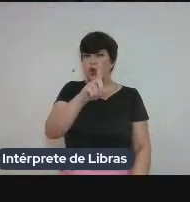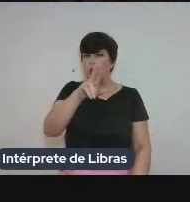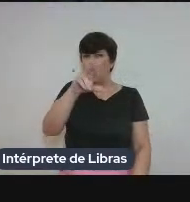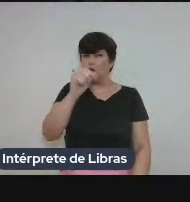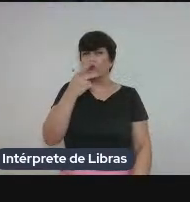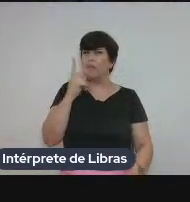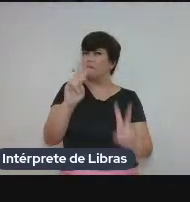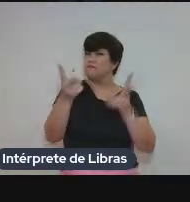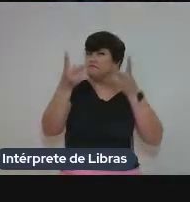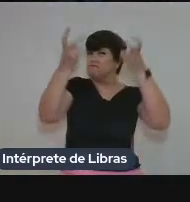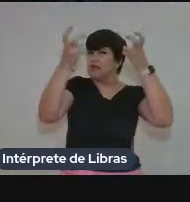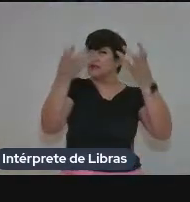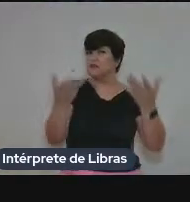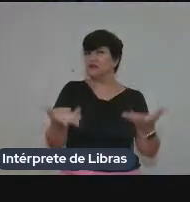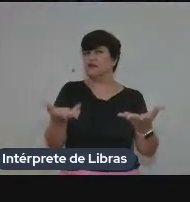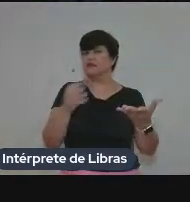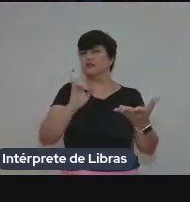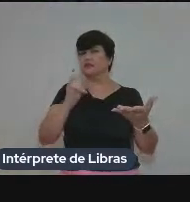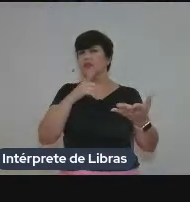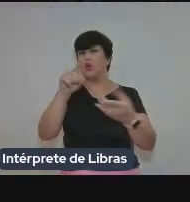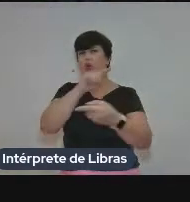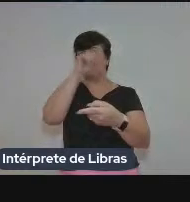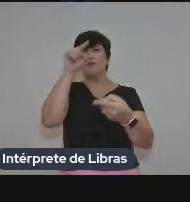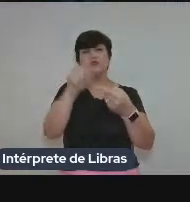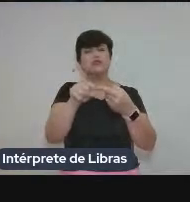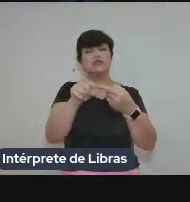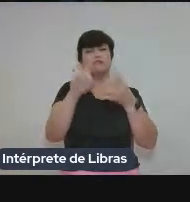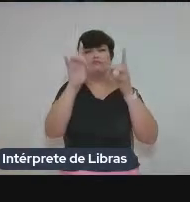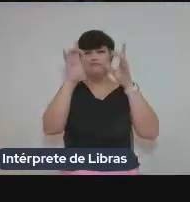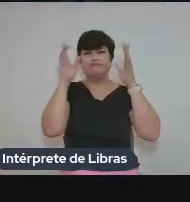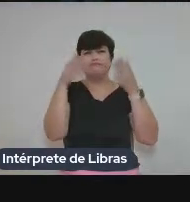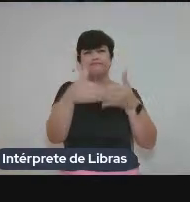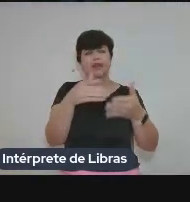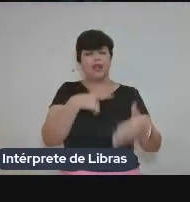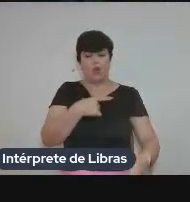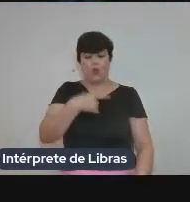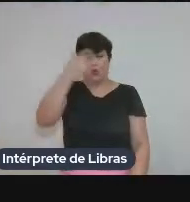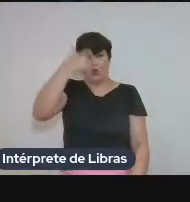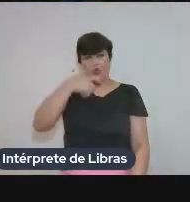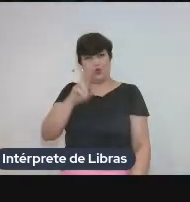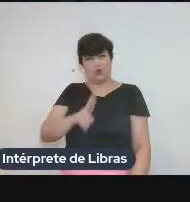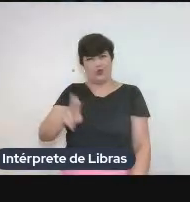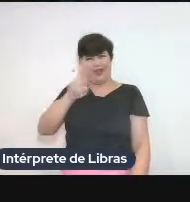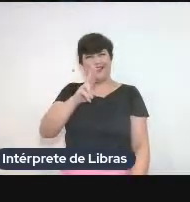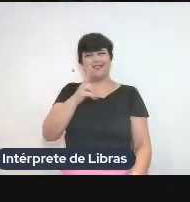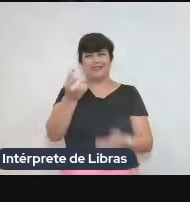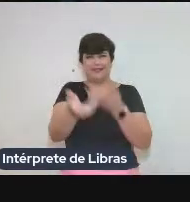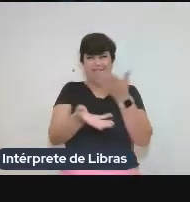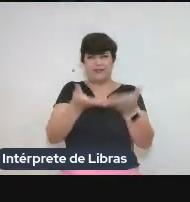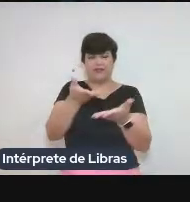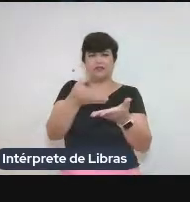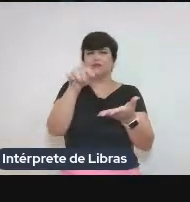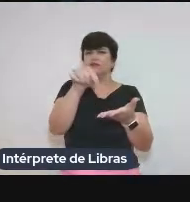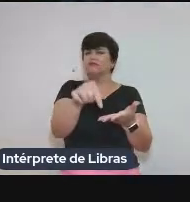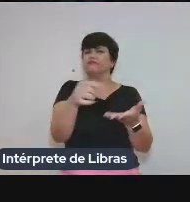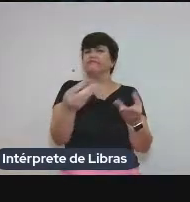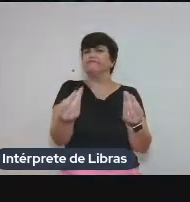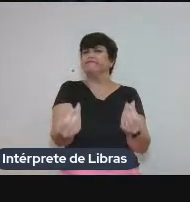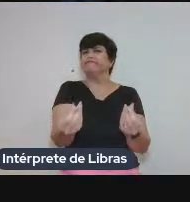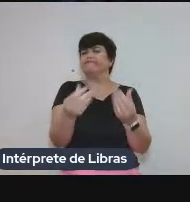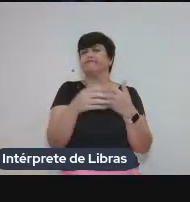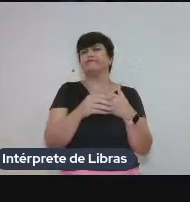de percepção? Ah, se eu tenho um objetivo, especificamente, eu sou uma usuária de serviço de intérprete. Ele foi, ele